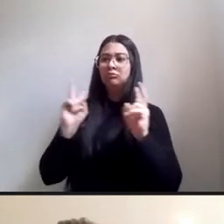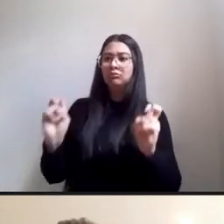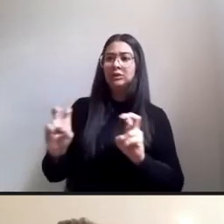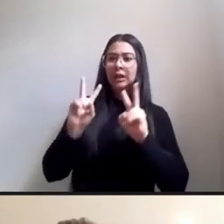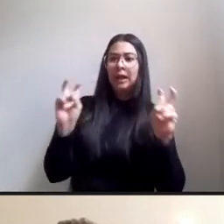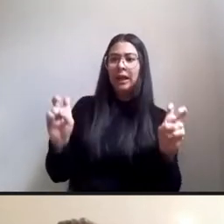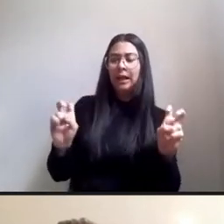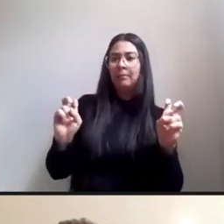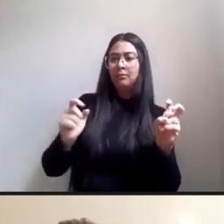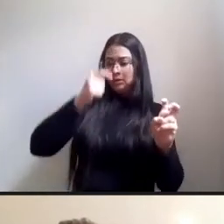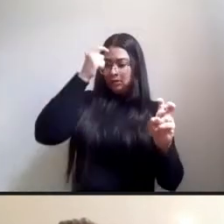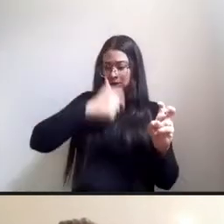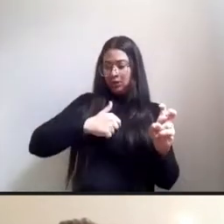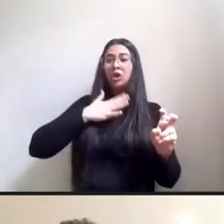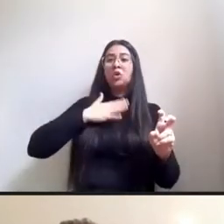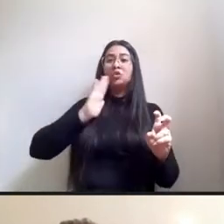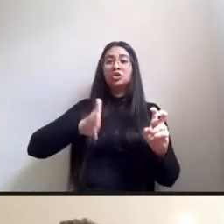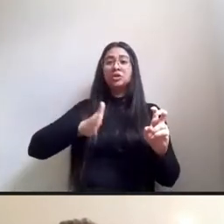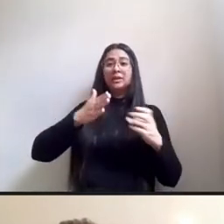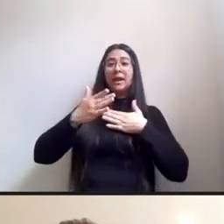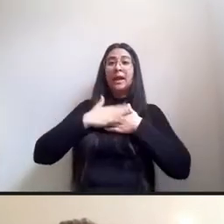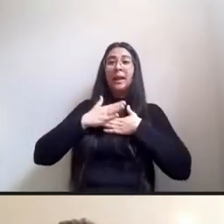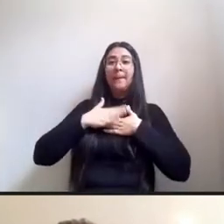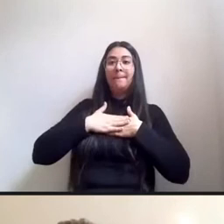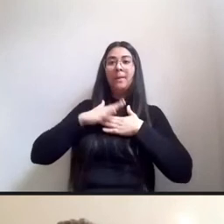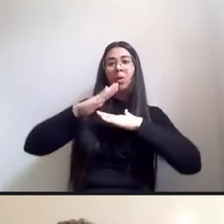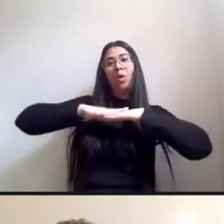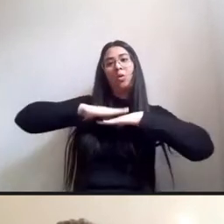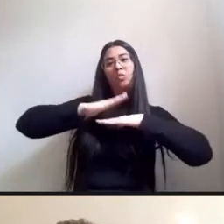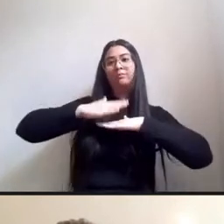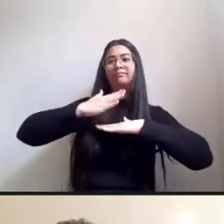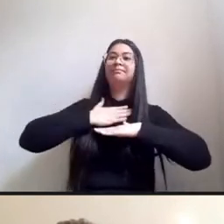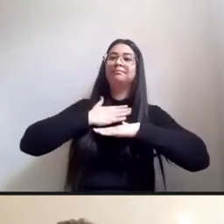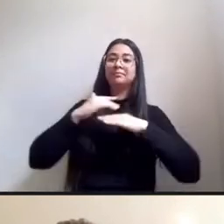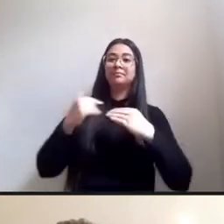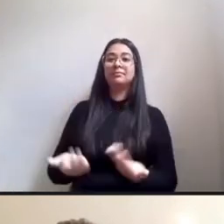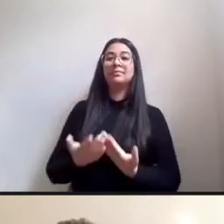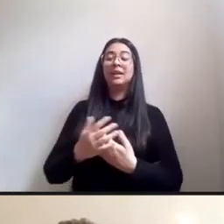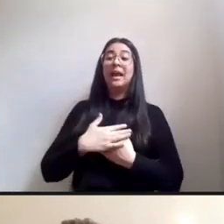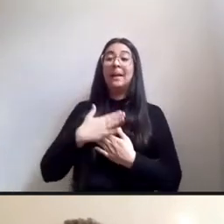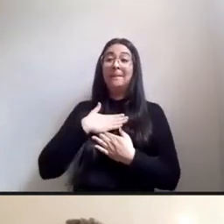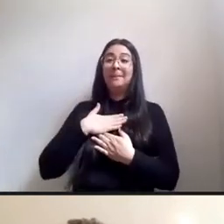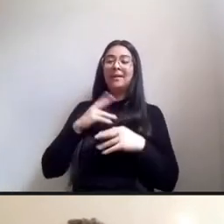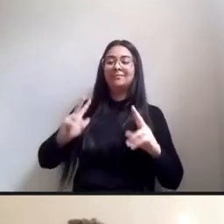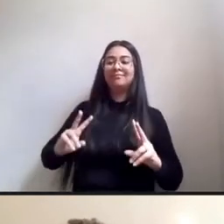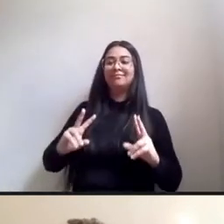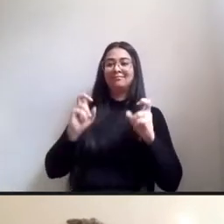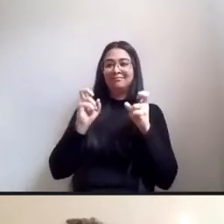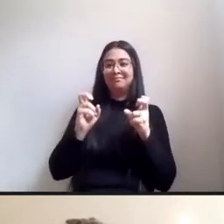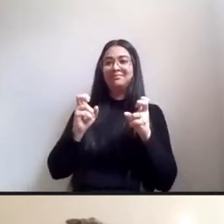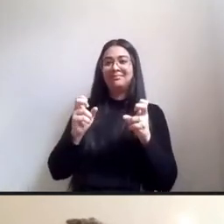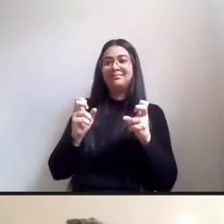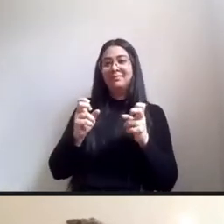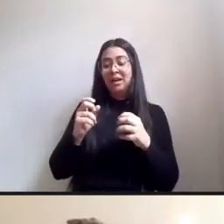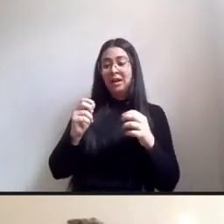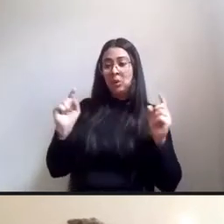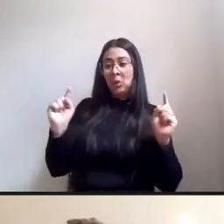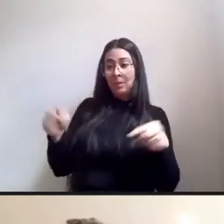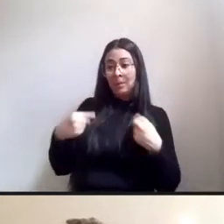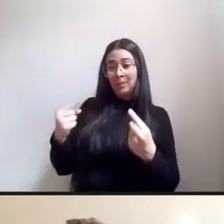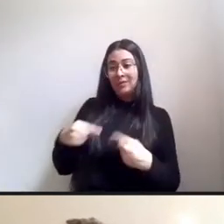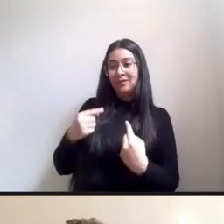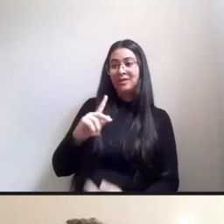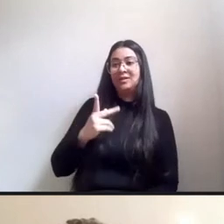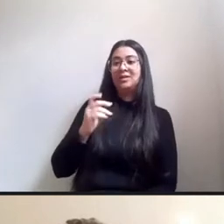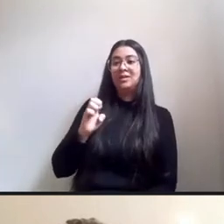interessante né essa é a minha percepção até aqui a partir da provocação do do Enio né mas eu fui bastante